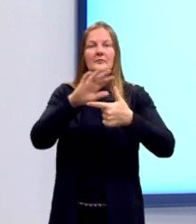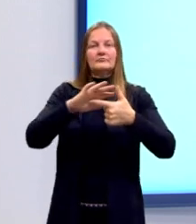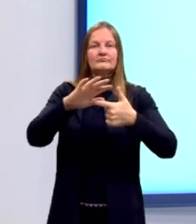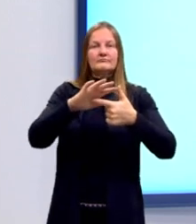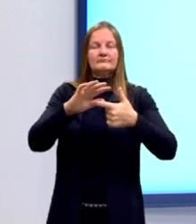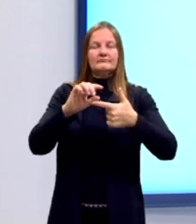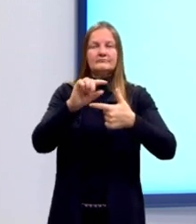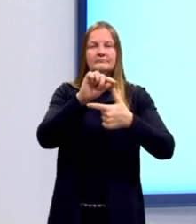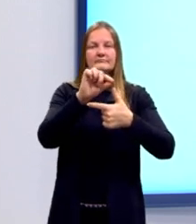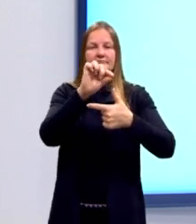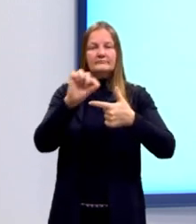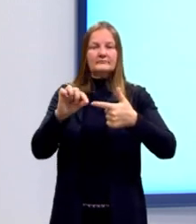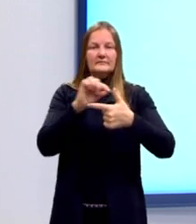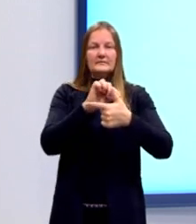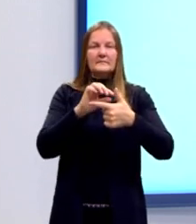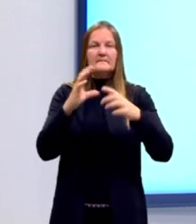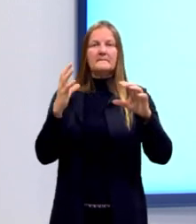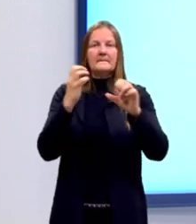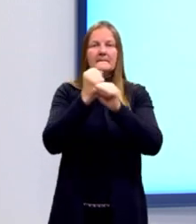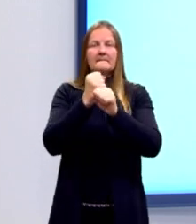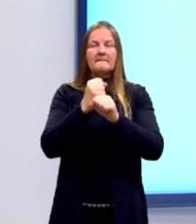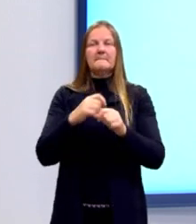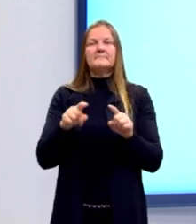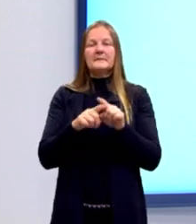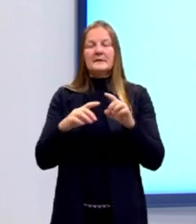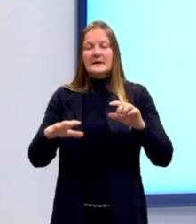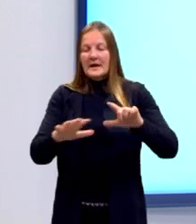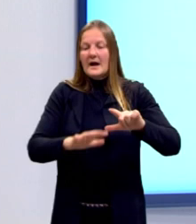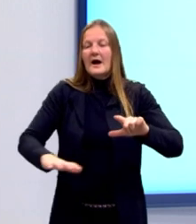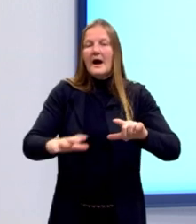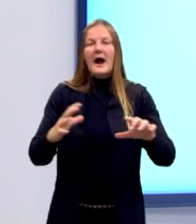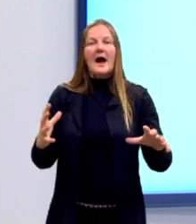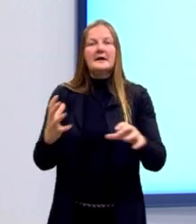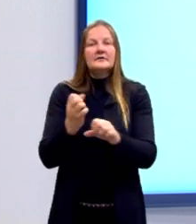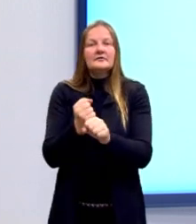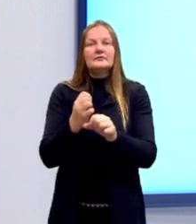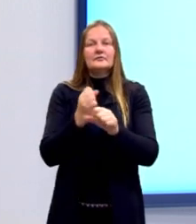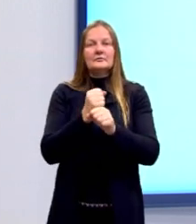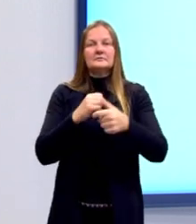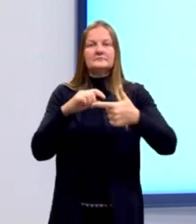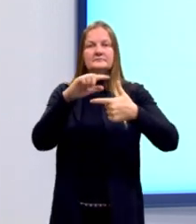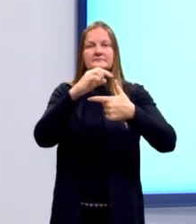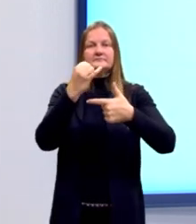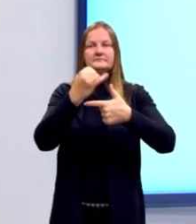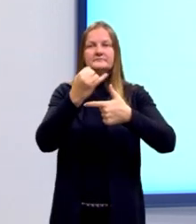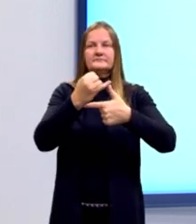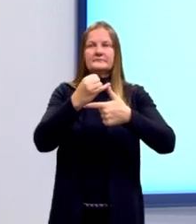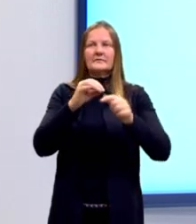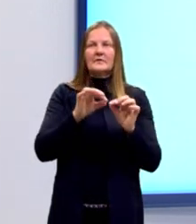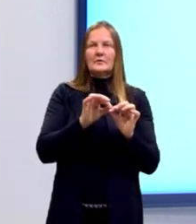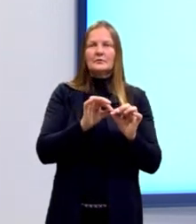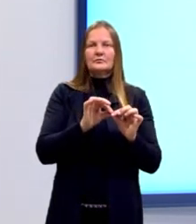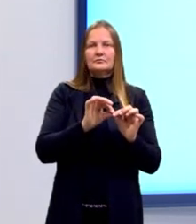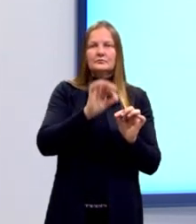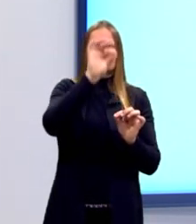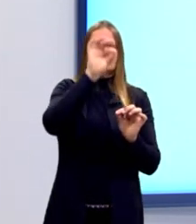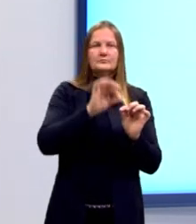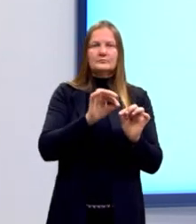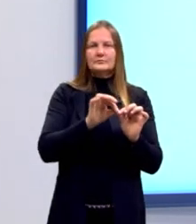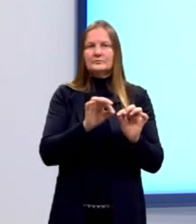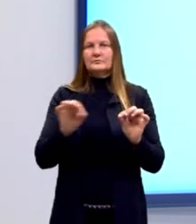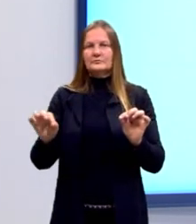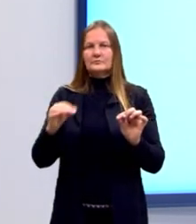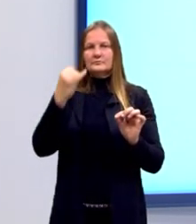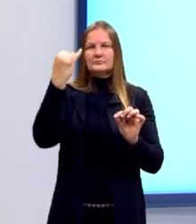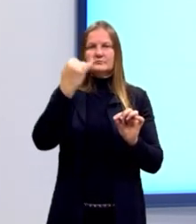para um triângulo retângulo isósceles. Perímetro, então, a soma dos comprimentos dos lados. Então, nós